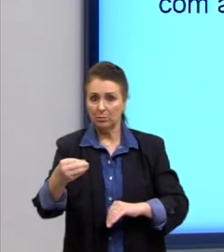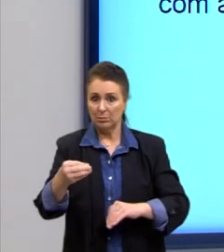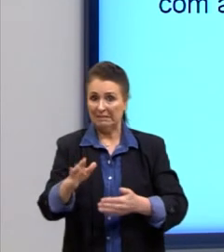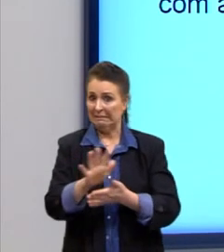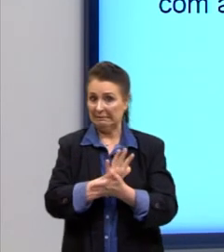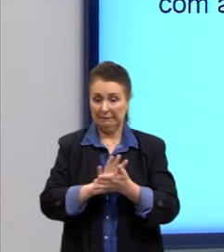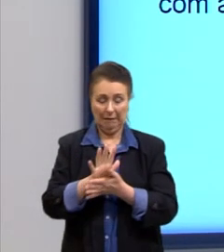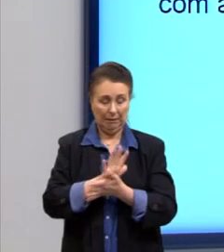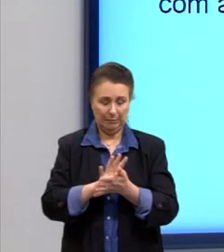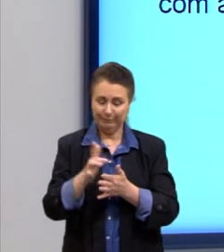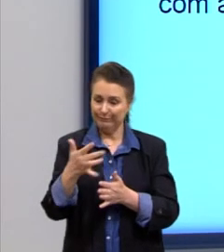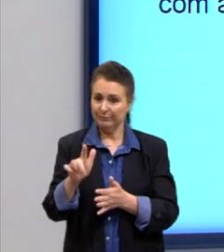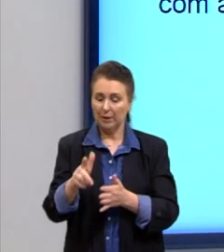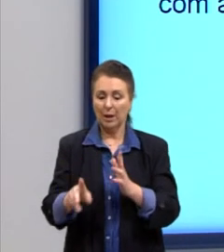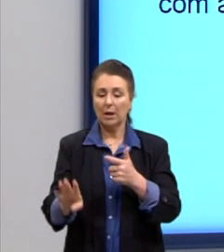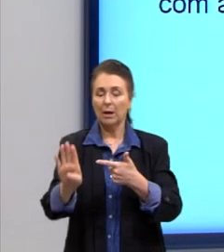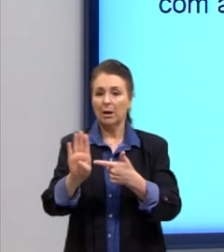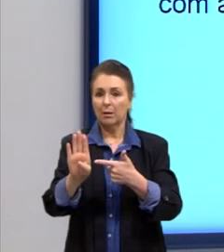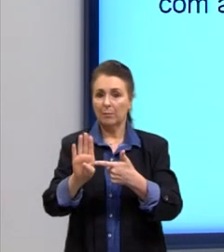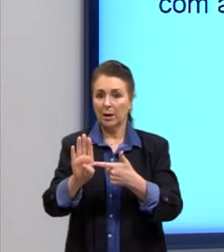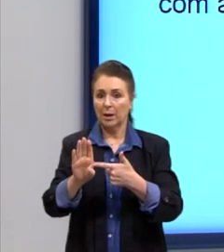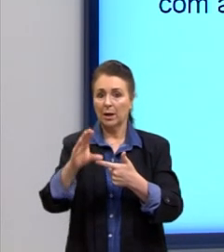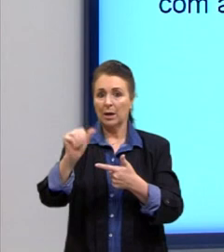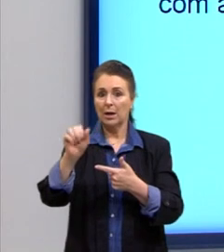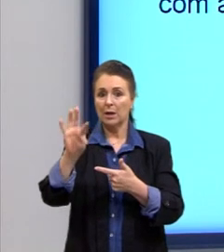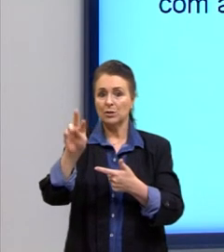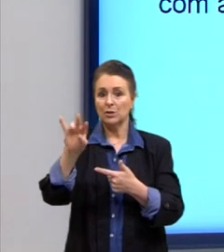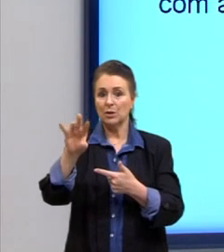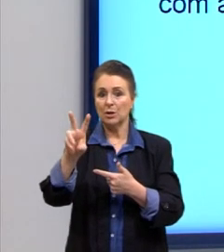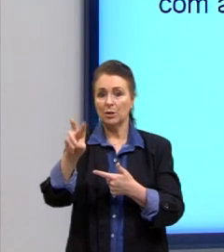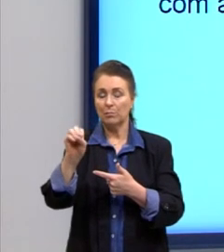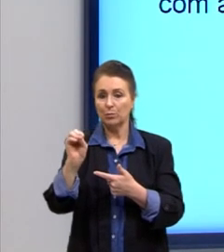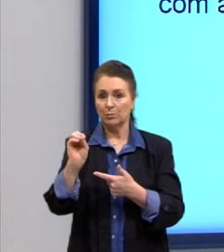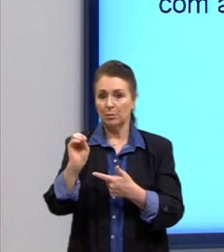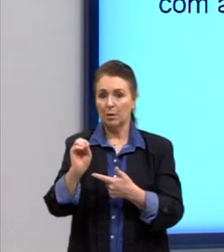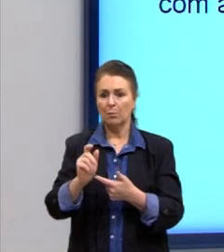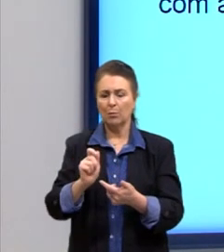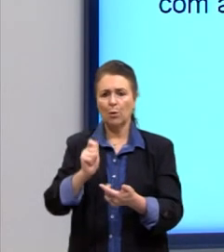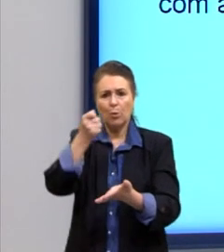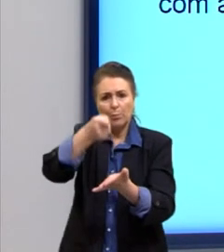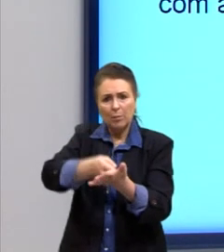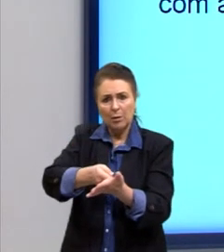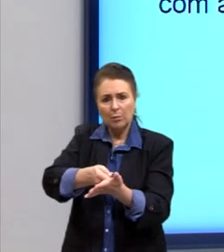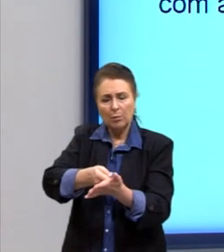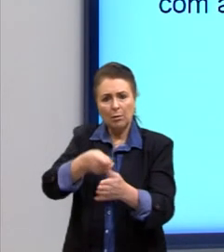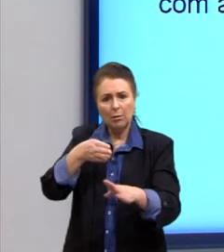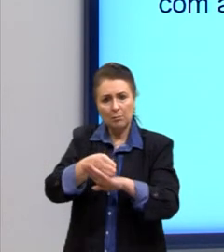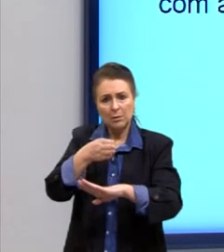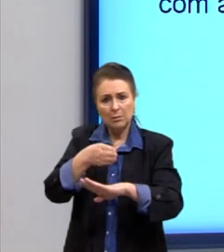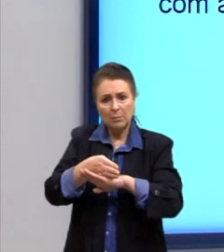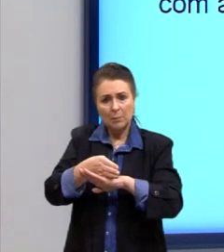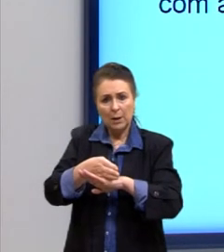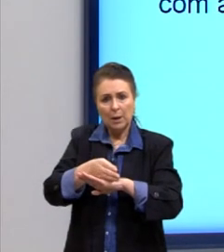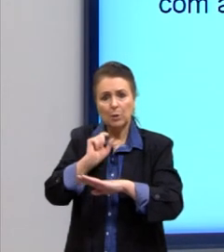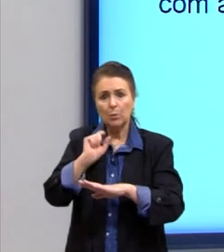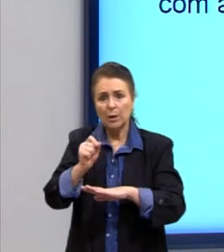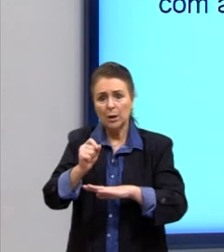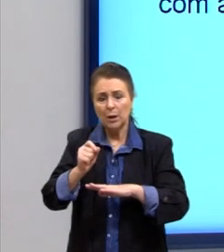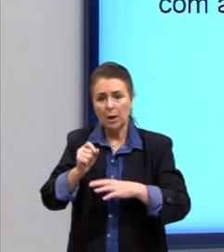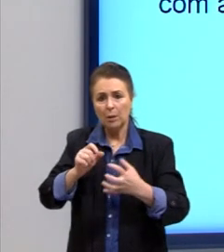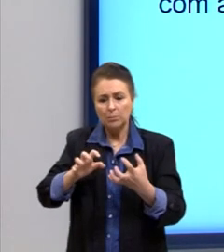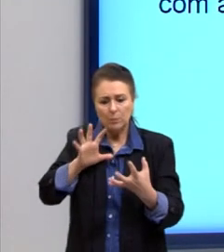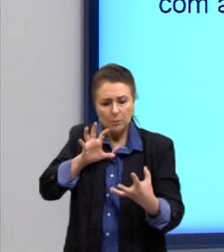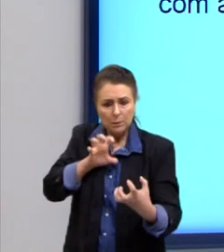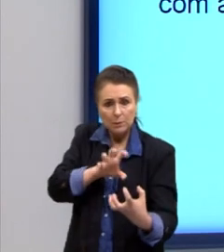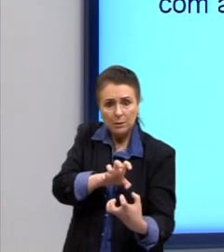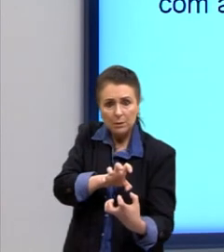aqui. B, cativos pelo envio compulsório ao conflito. E aqui a gente pode cair no ratão, D, no